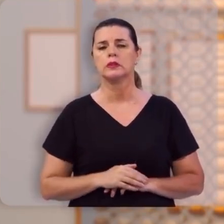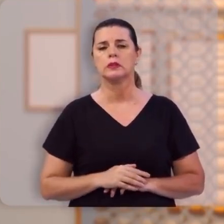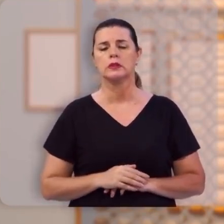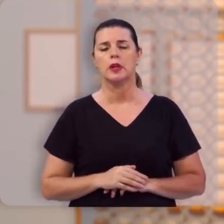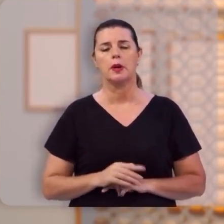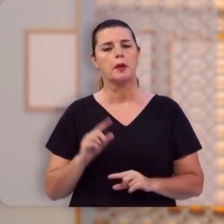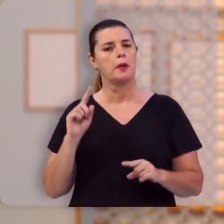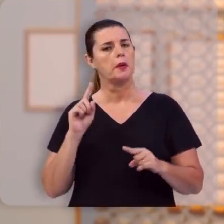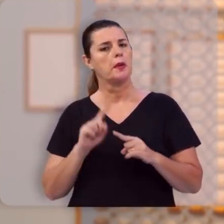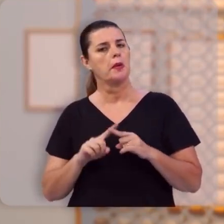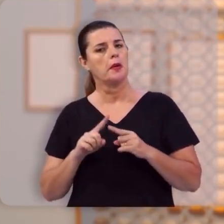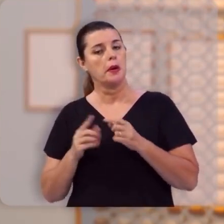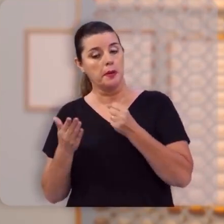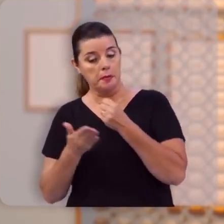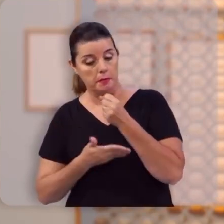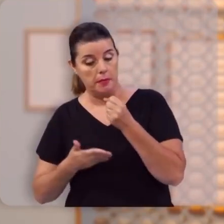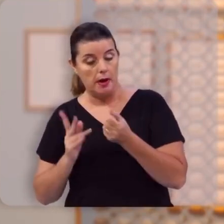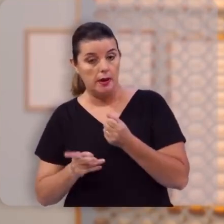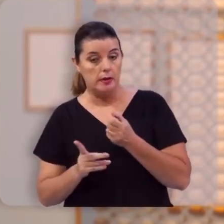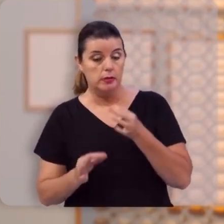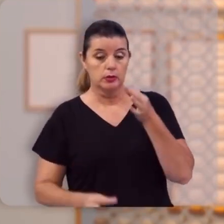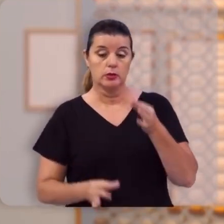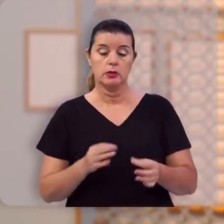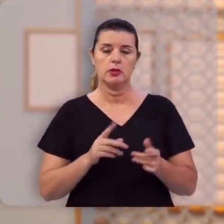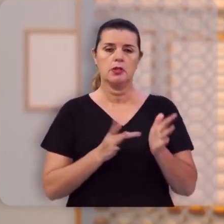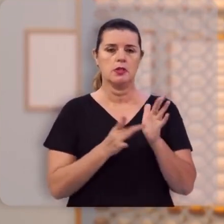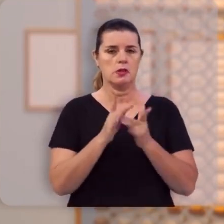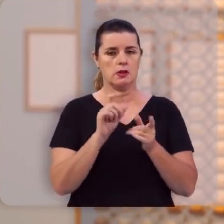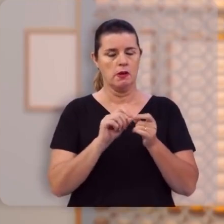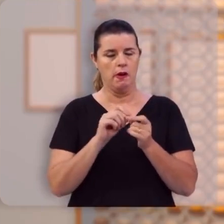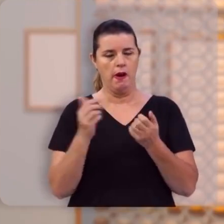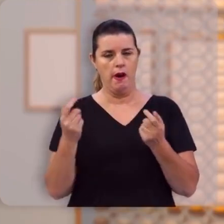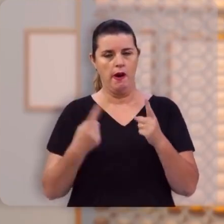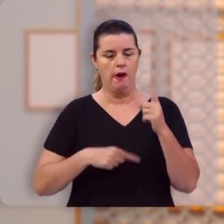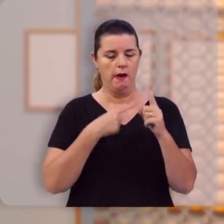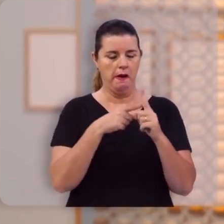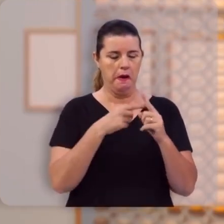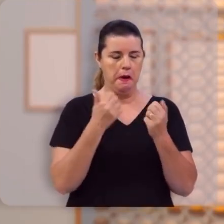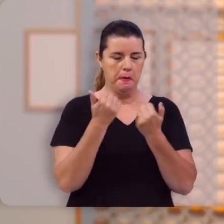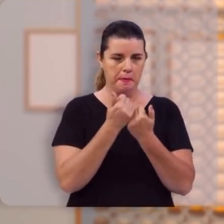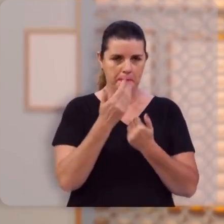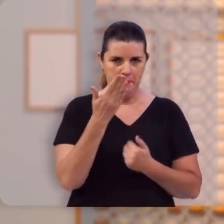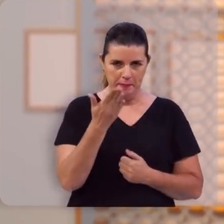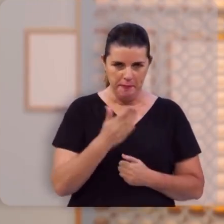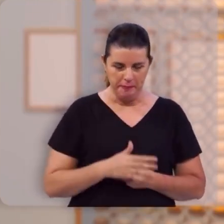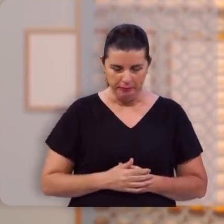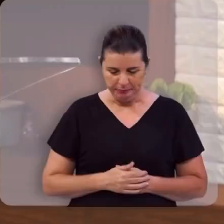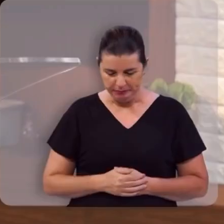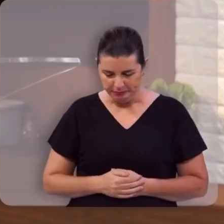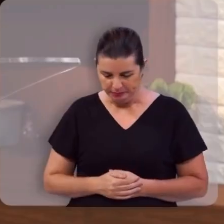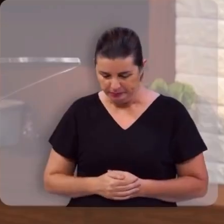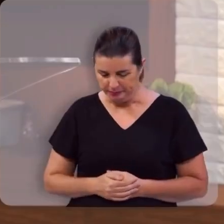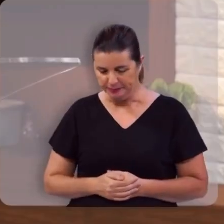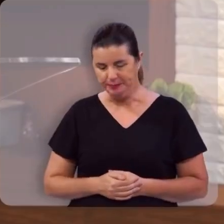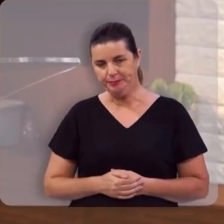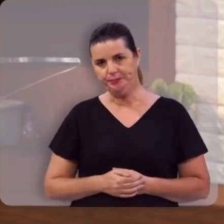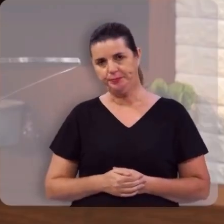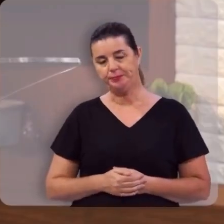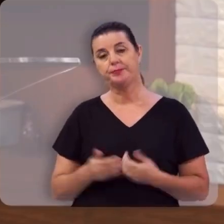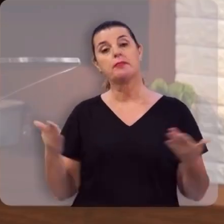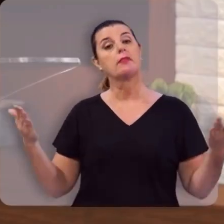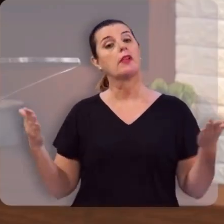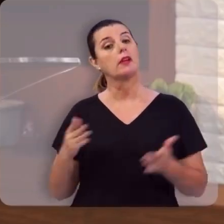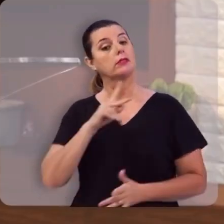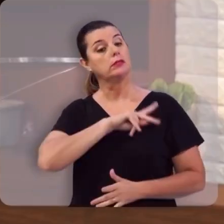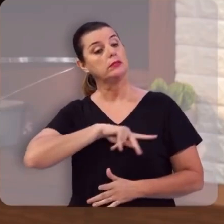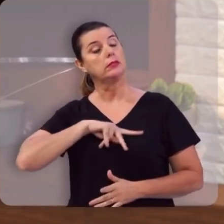Porque a base mesmo da justificação é o que Cristo fez na cruz, em seu favor, em seu lugar. Pois bem, agora